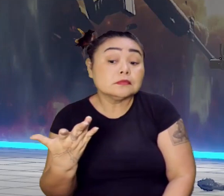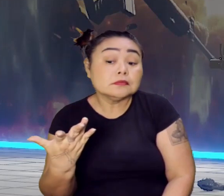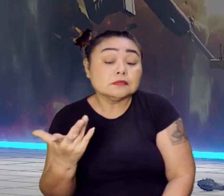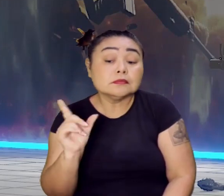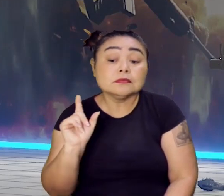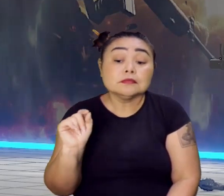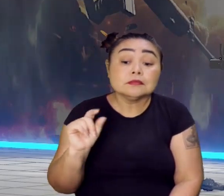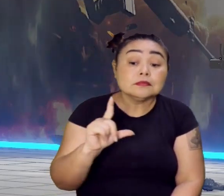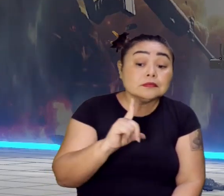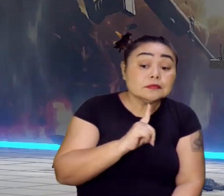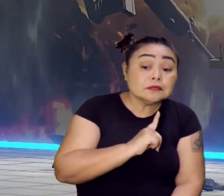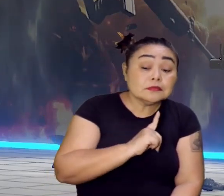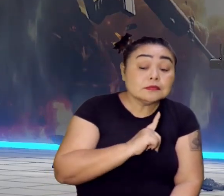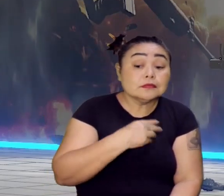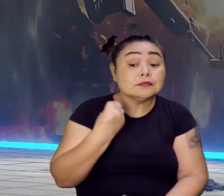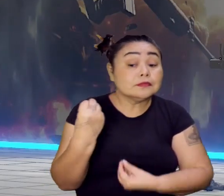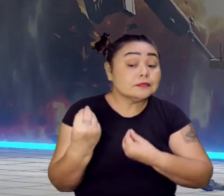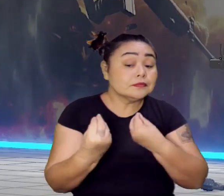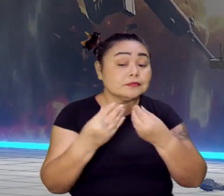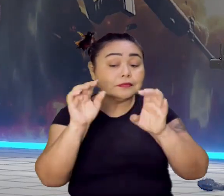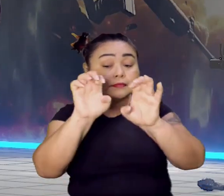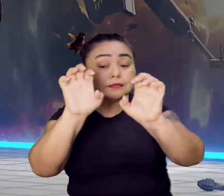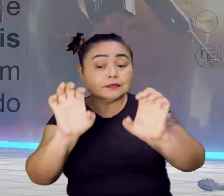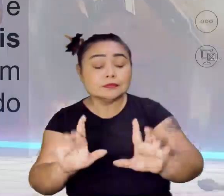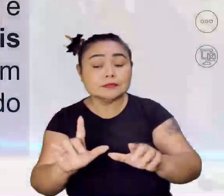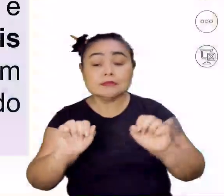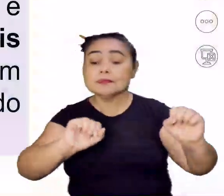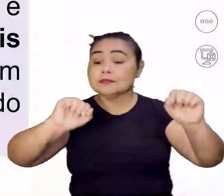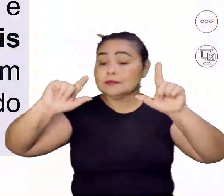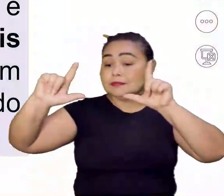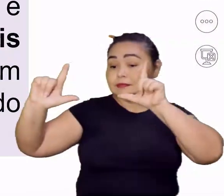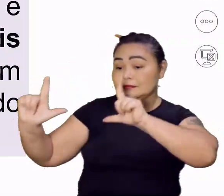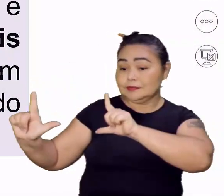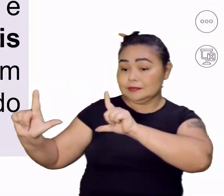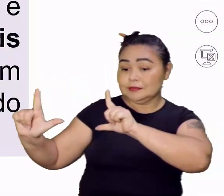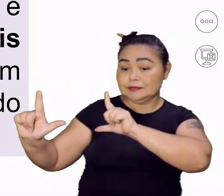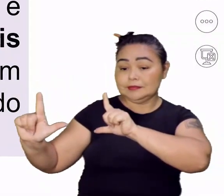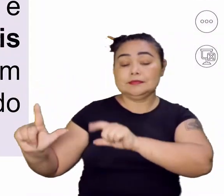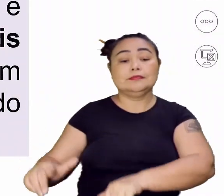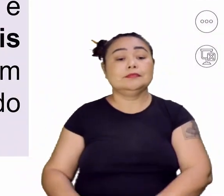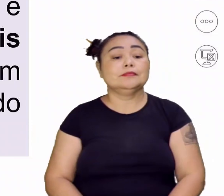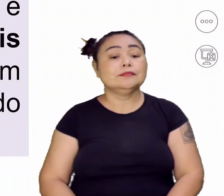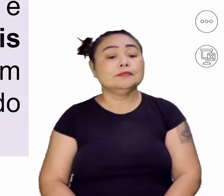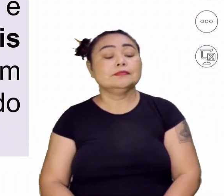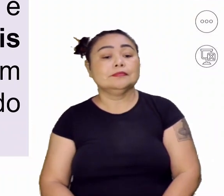que tem? Como fica essa estrutura? Aí na tela de vocês. Na tela de vocês.